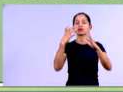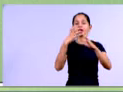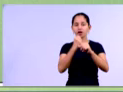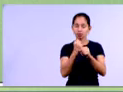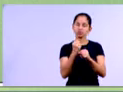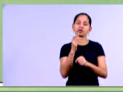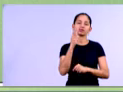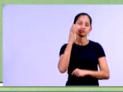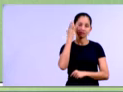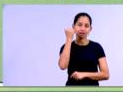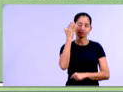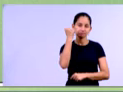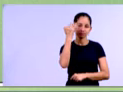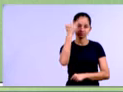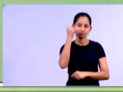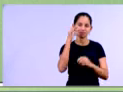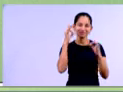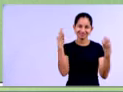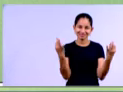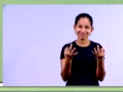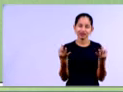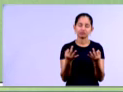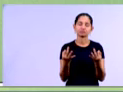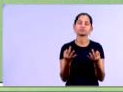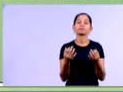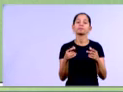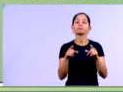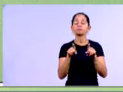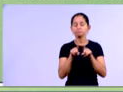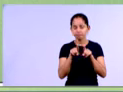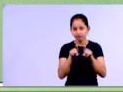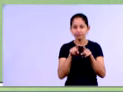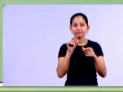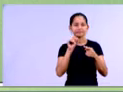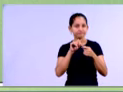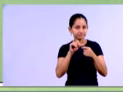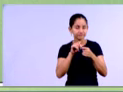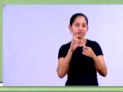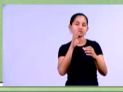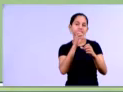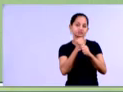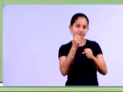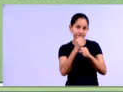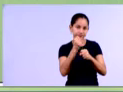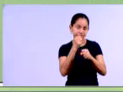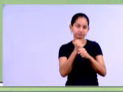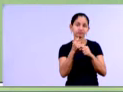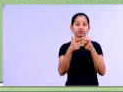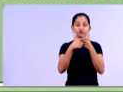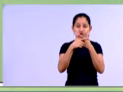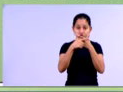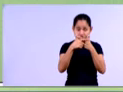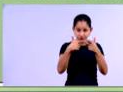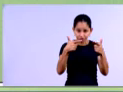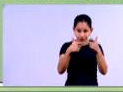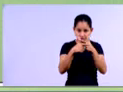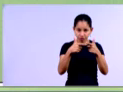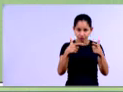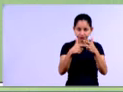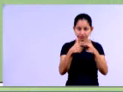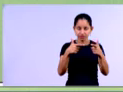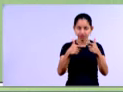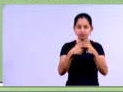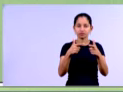você vai pegar o total do ativo circulante e dividir pelo total dessa divisão aqui, né, somar, aliás, com o total dessa